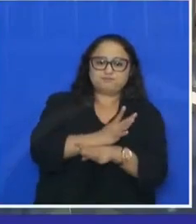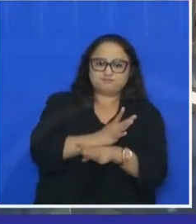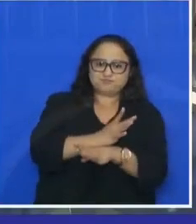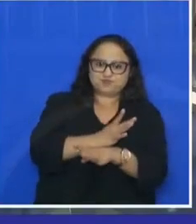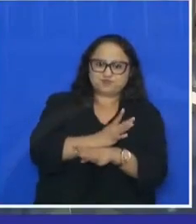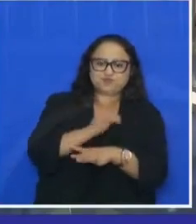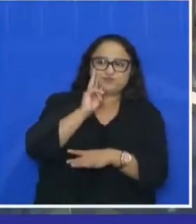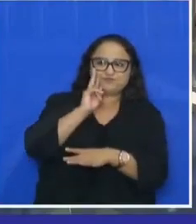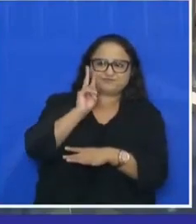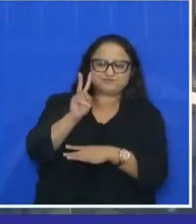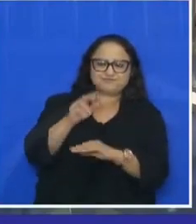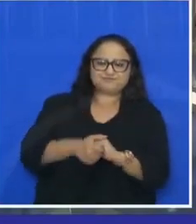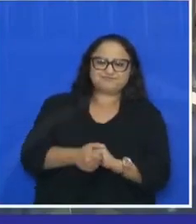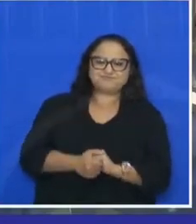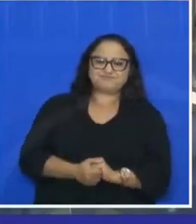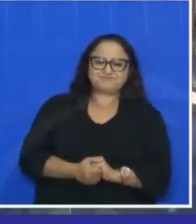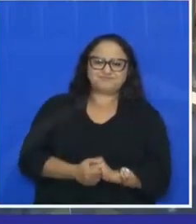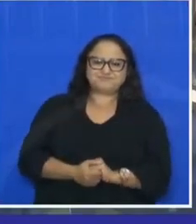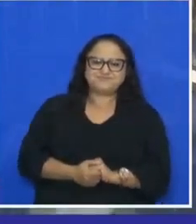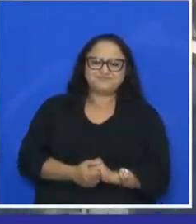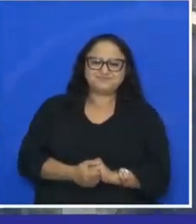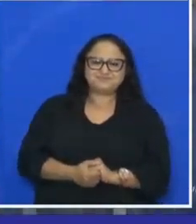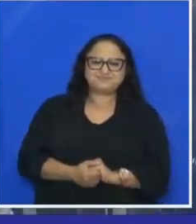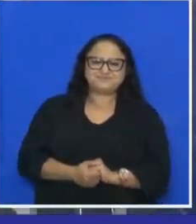chegou a hora, vamos lá, valendo!